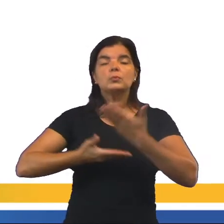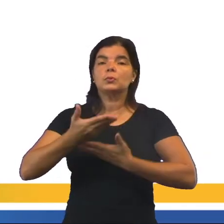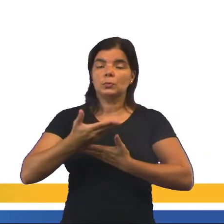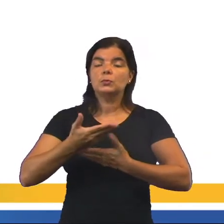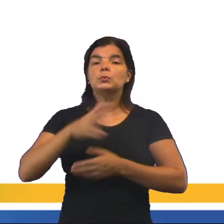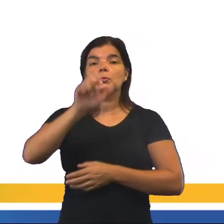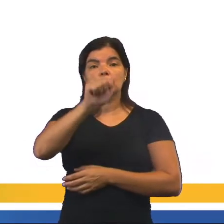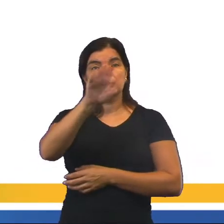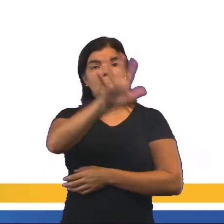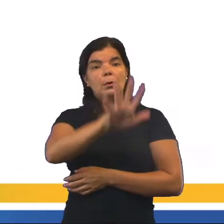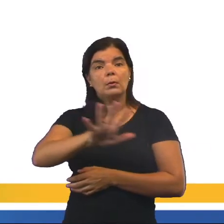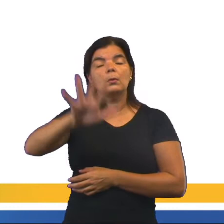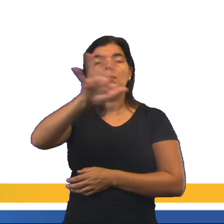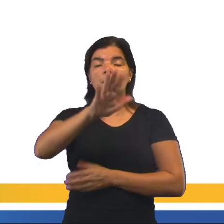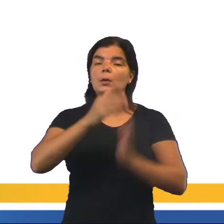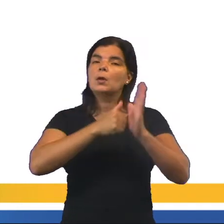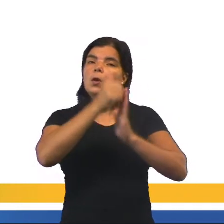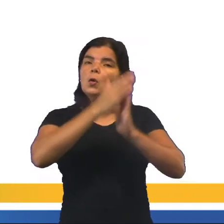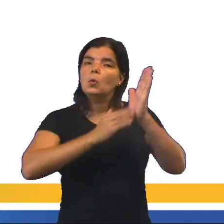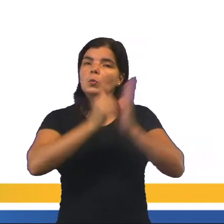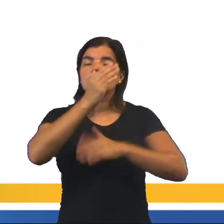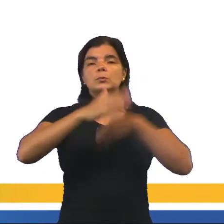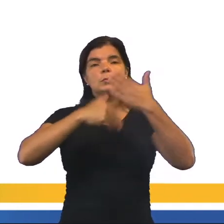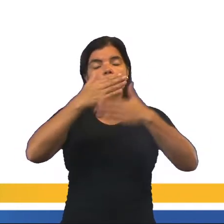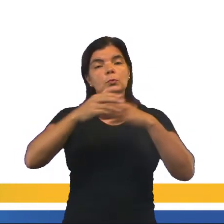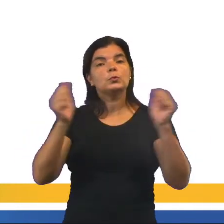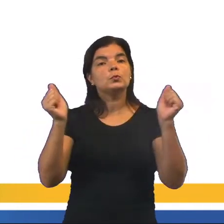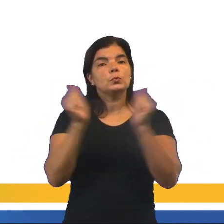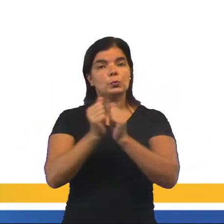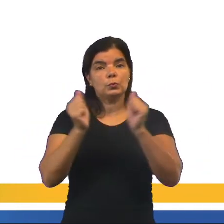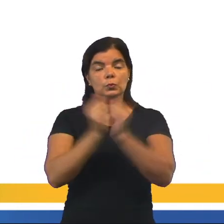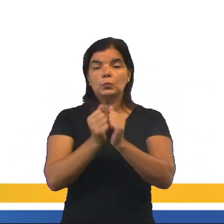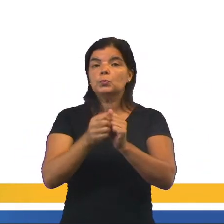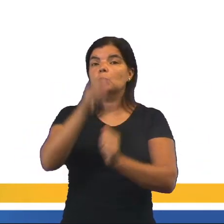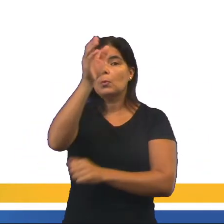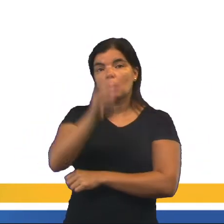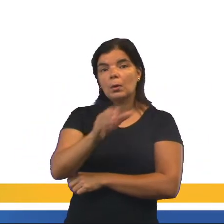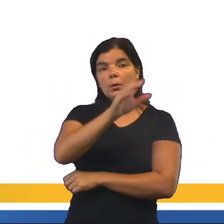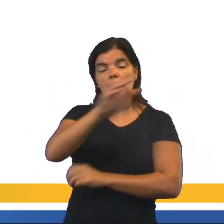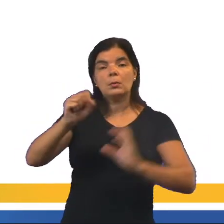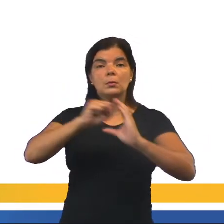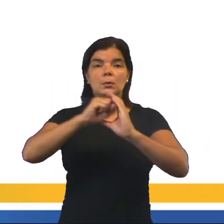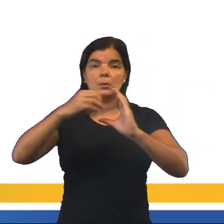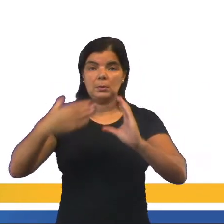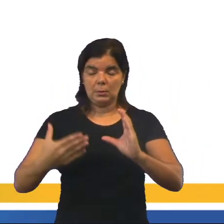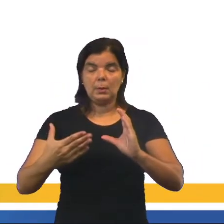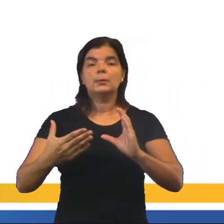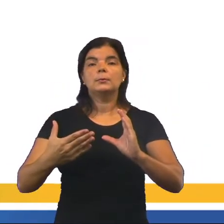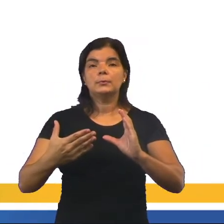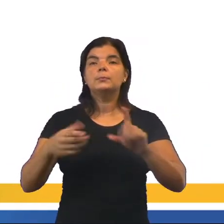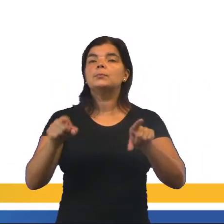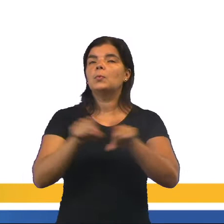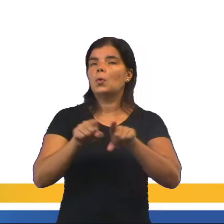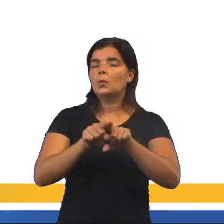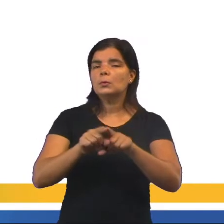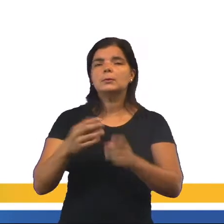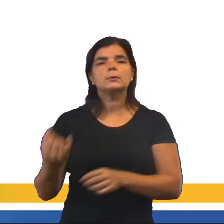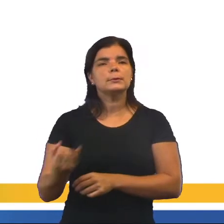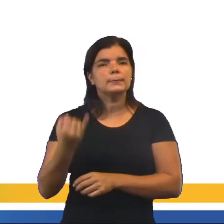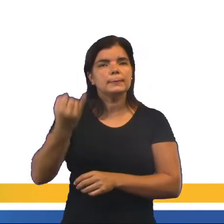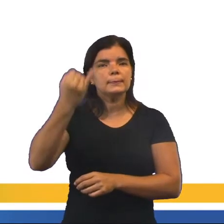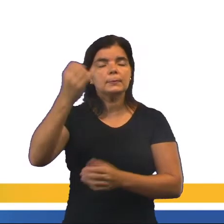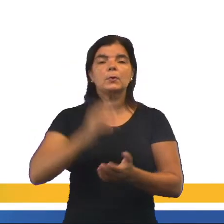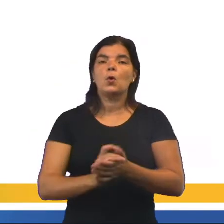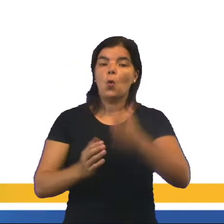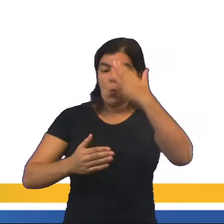asiáticos. A pintura se desenvolveu juntamente com o cristianismo e se caracteriza pela frontalidade, pouca importância em